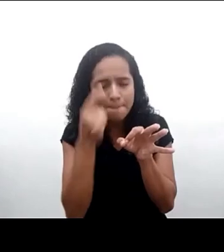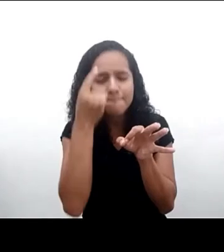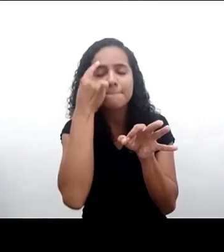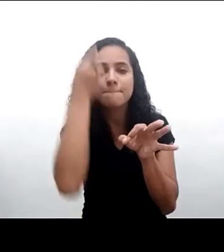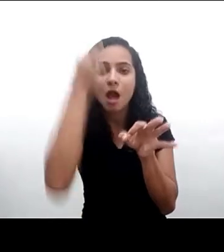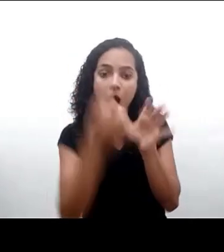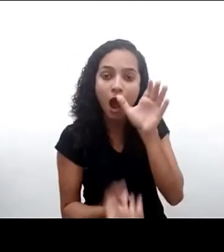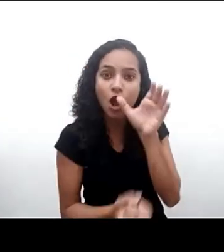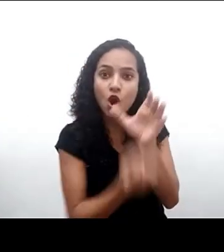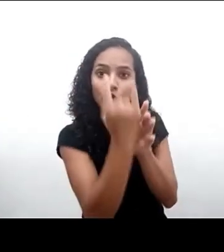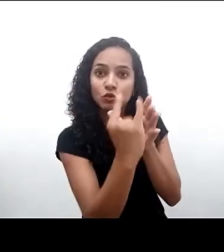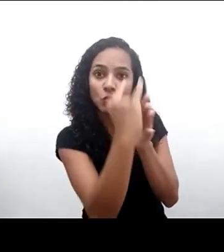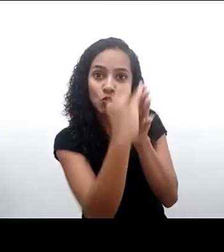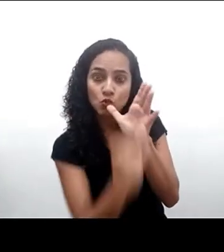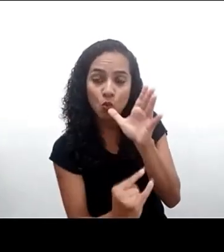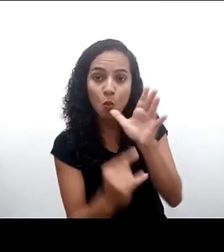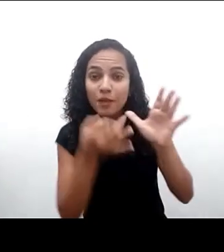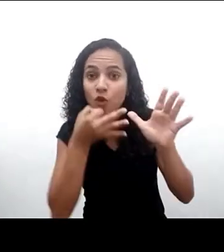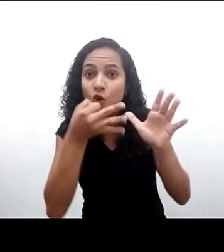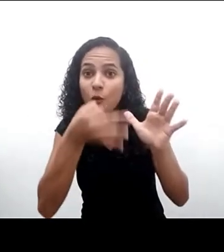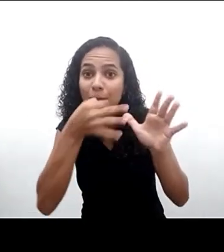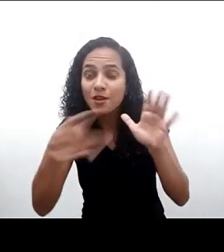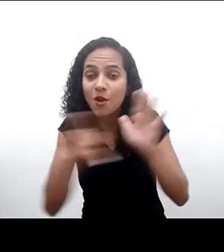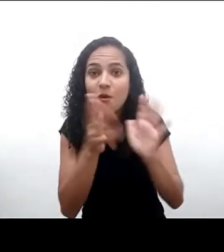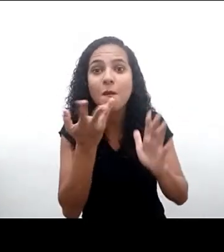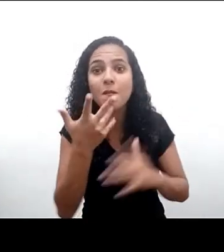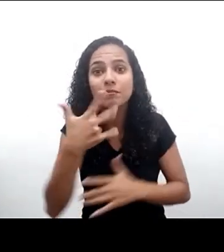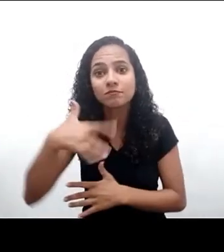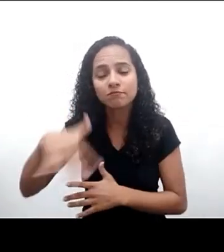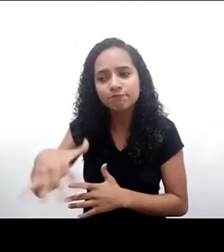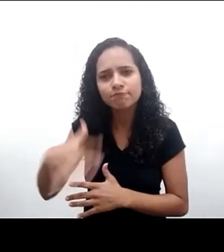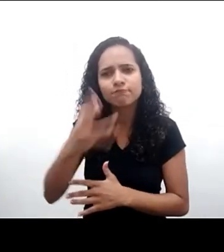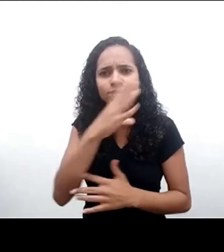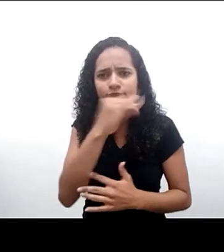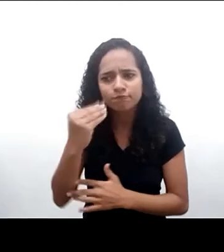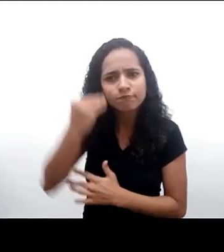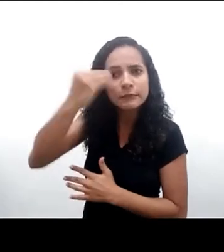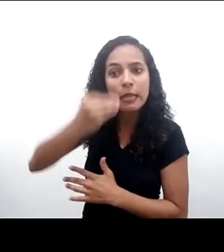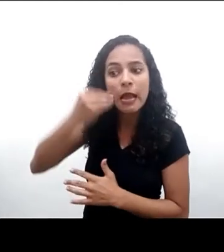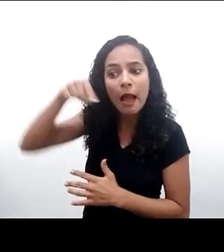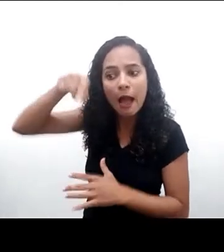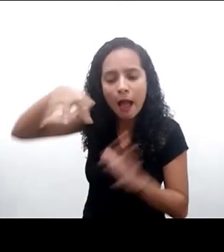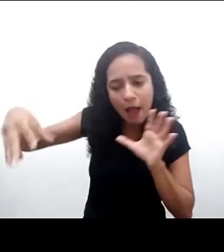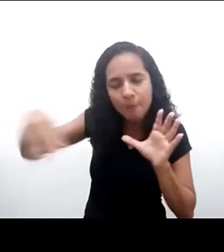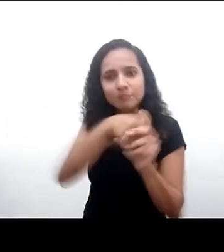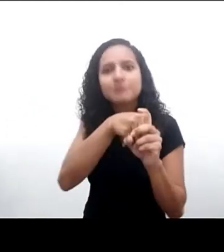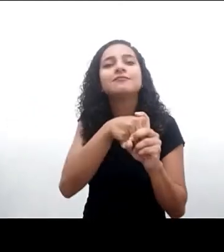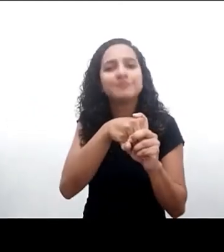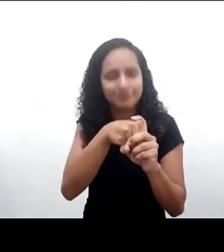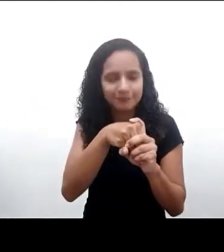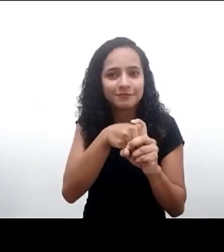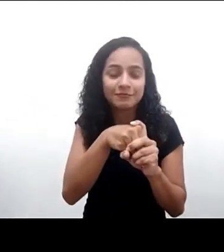sem a opinião de crianças que não estivesse refletida no texto seria uma séria